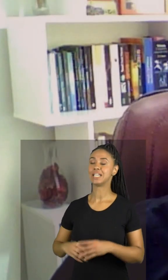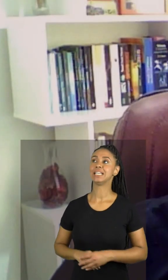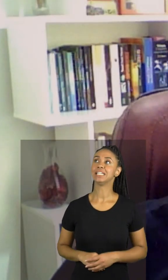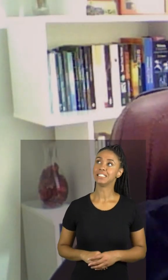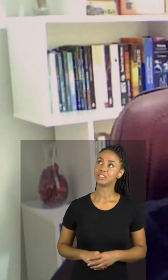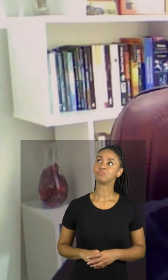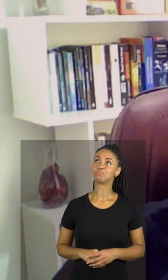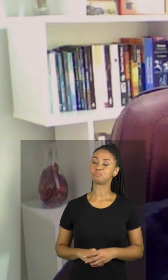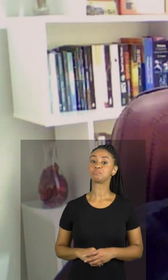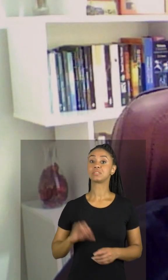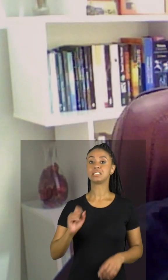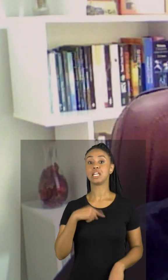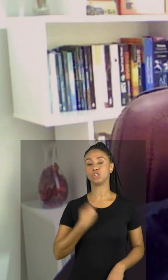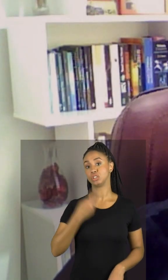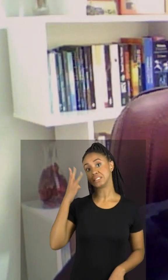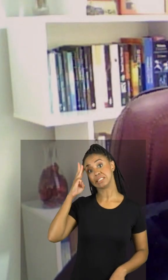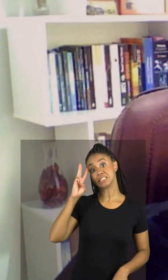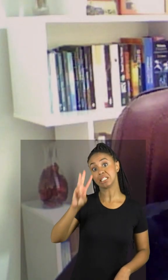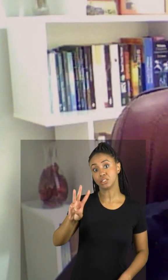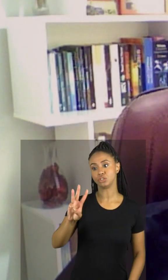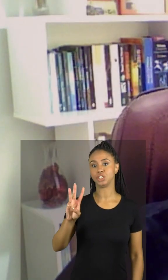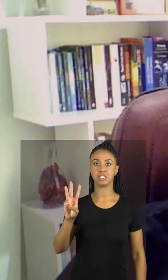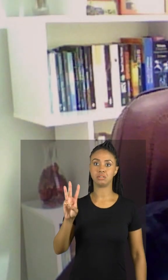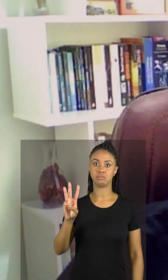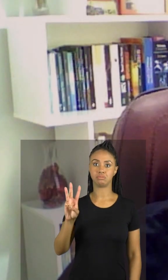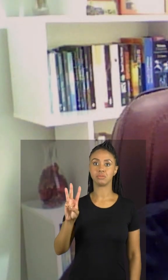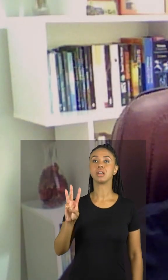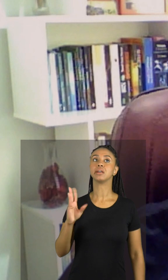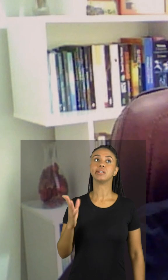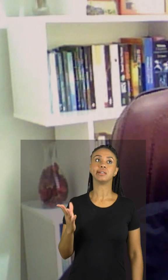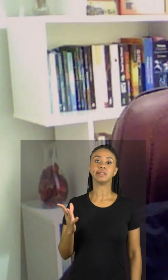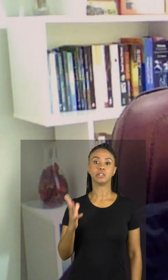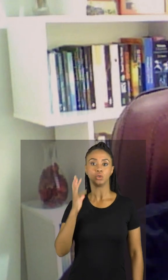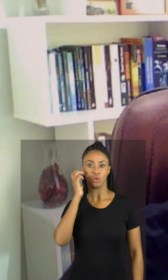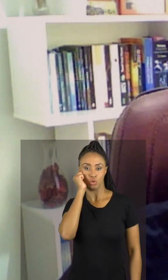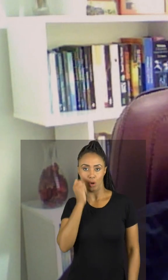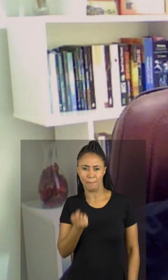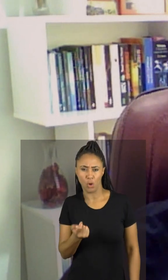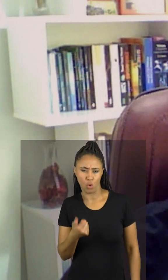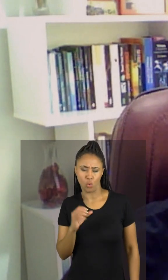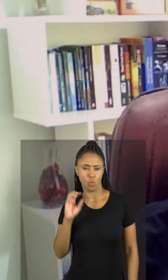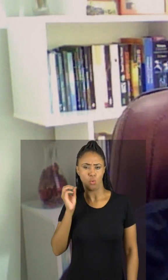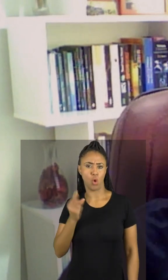Juliana, se ficarmos três dias sem dormir,